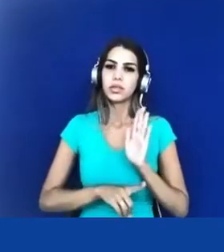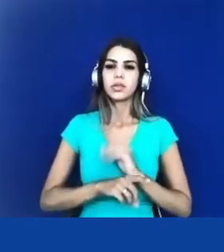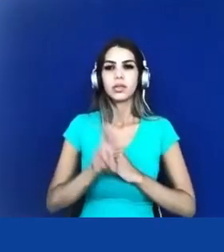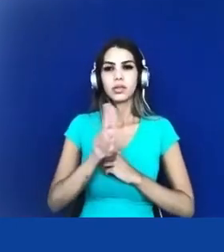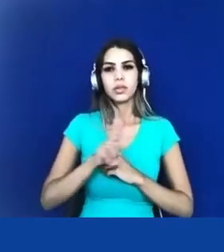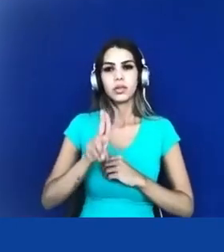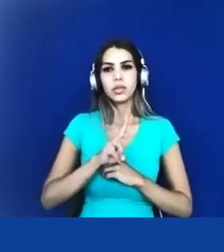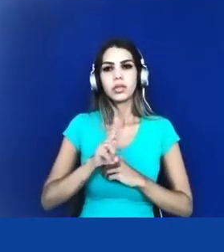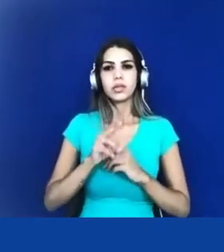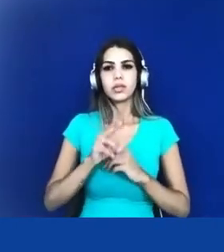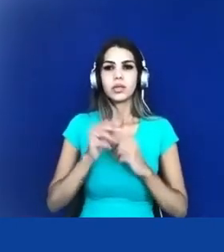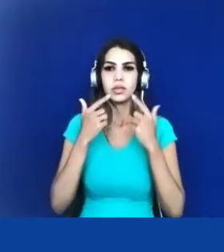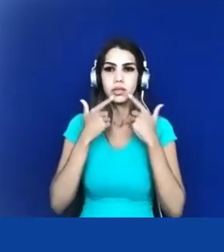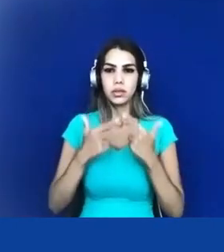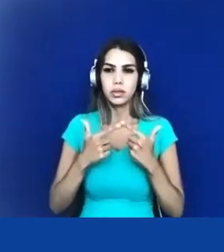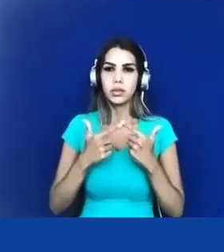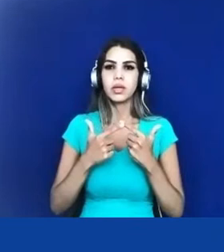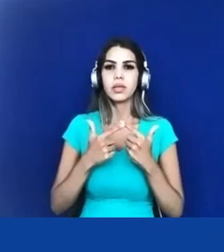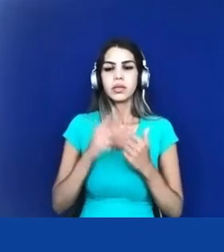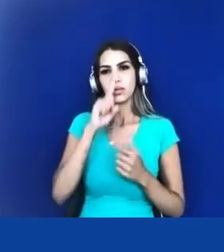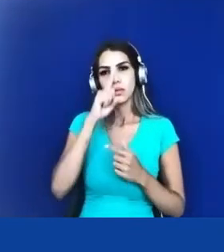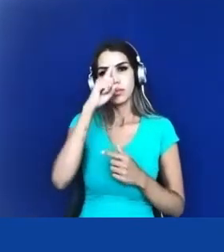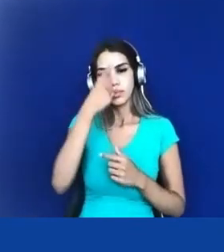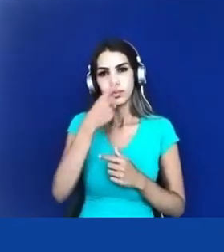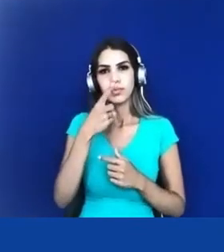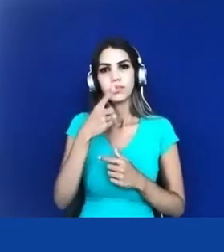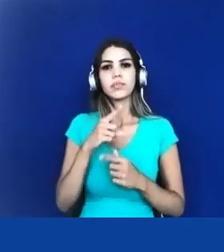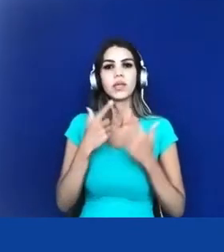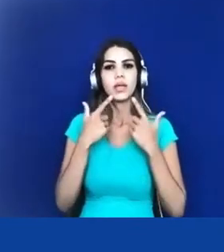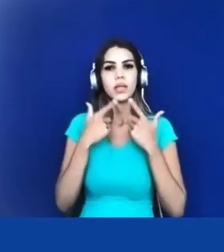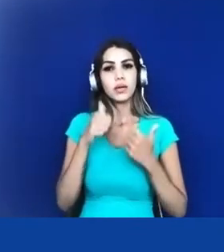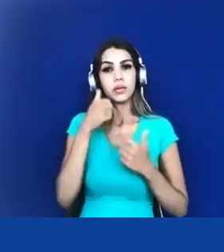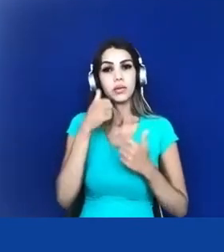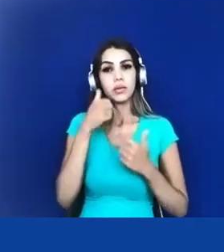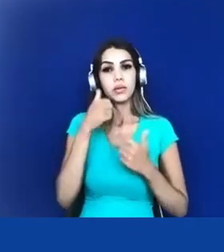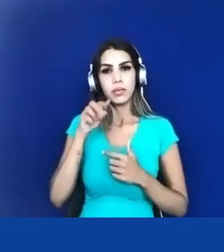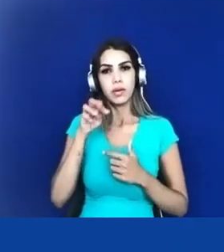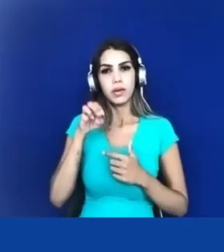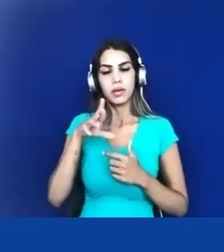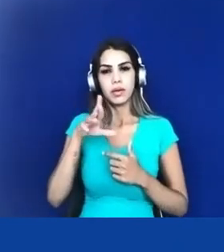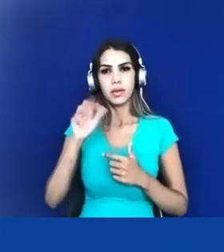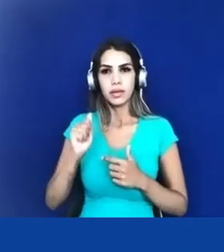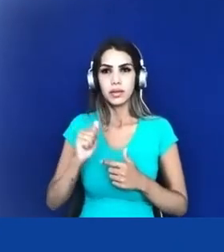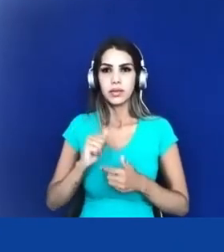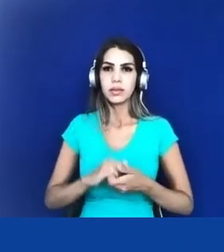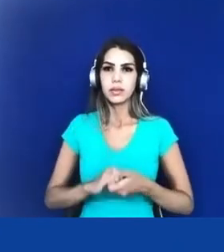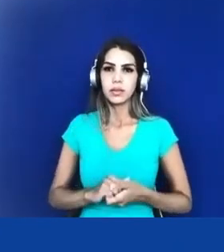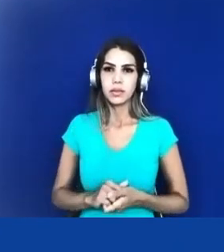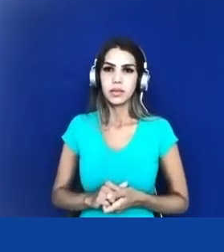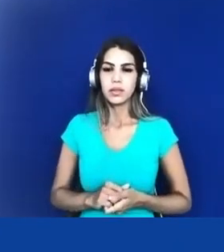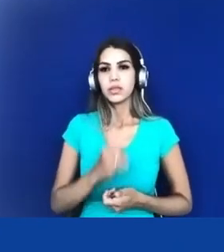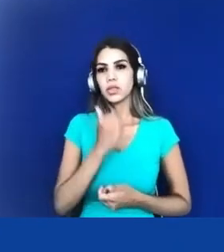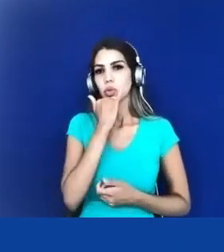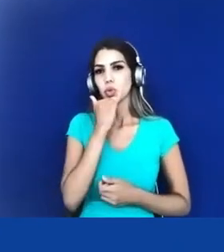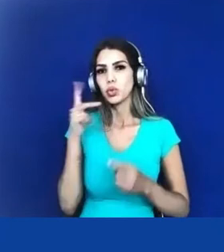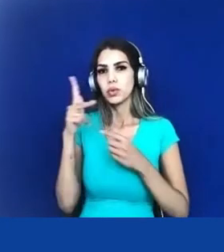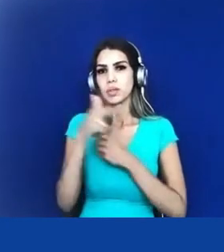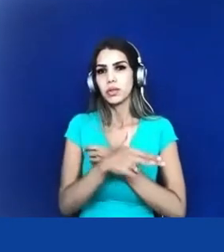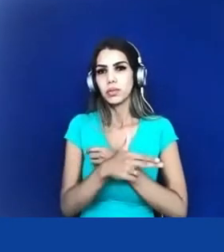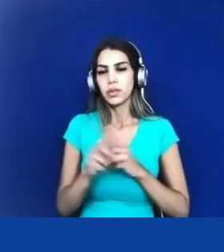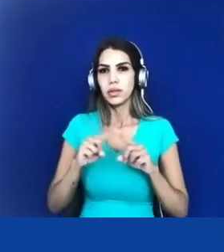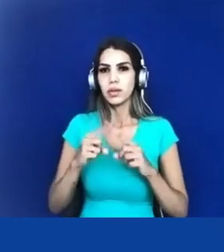línguas maternas como um processo próprio de ensino aprendizagem Joselé desculpa te interromper mas